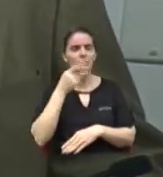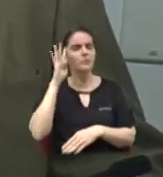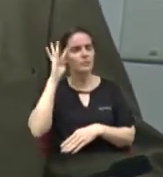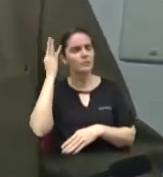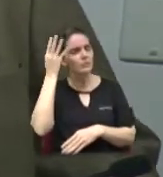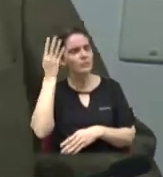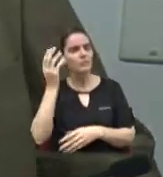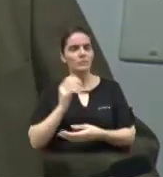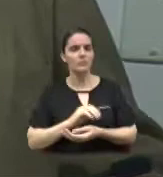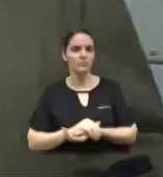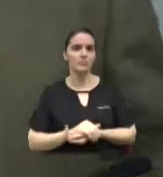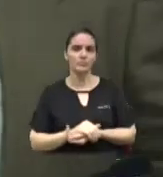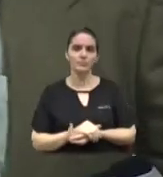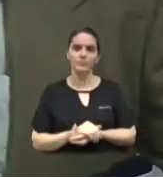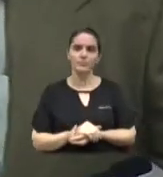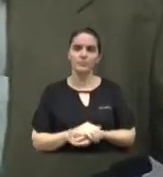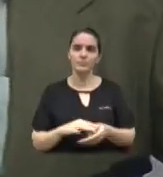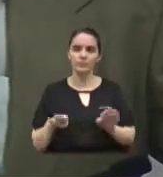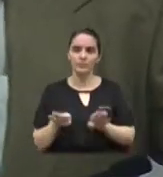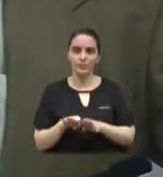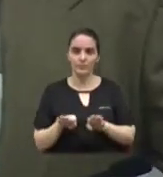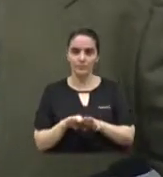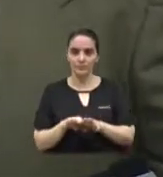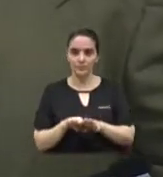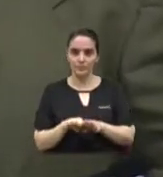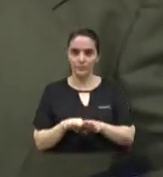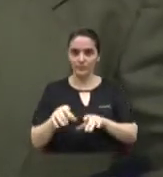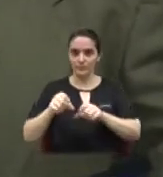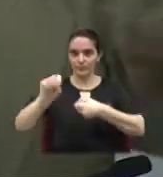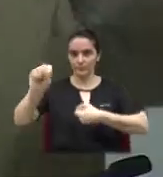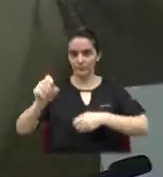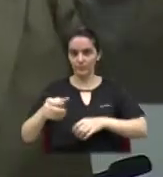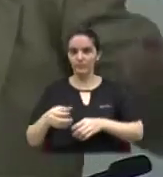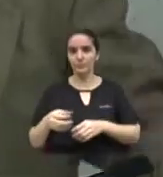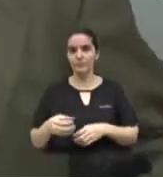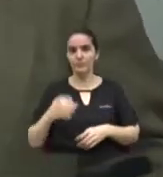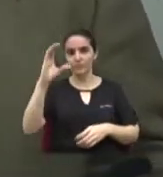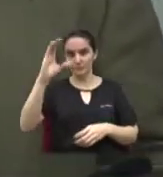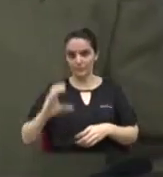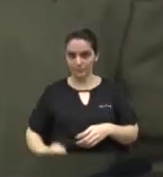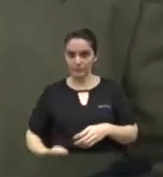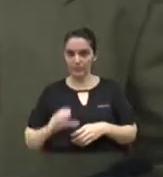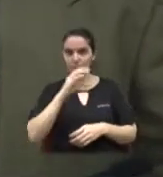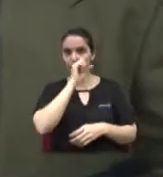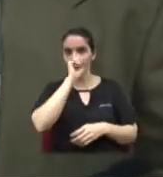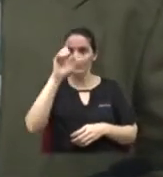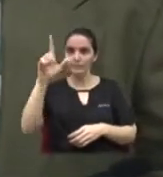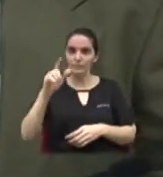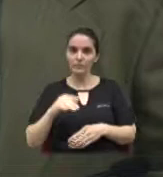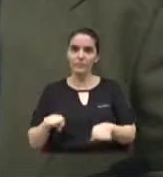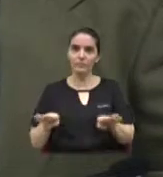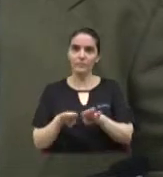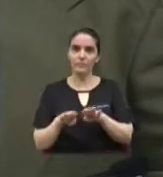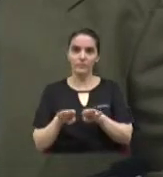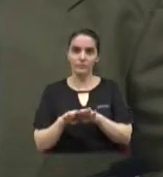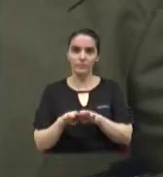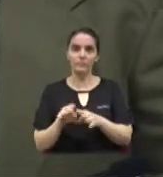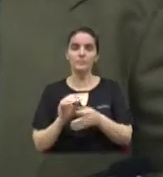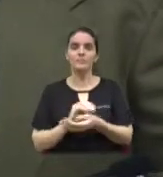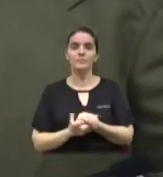aconteça. Inclusive, nós demos o título de cidadão limianense para ele, foi aprovado por essa casa, também nós estamos